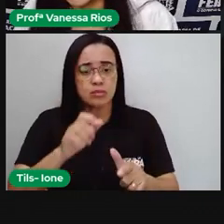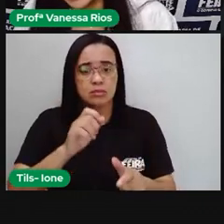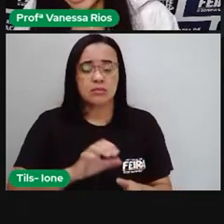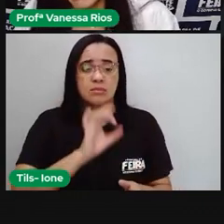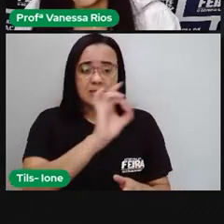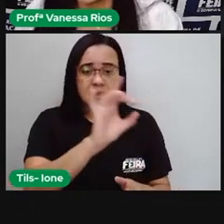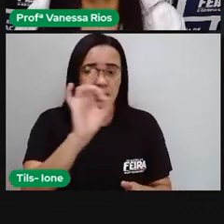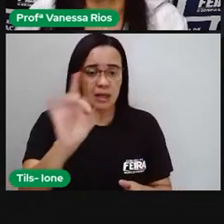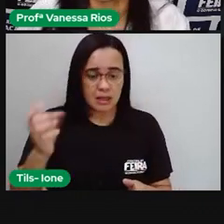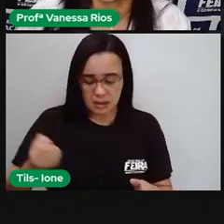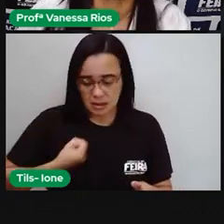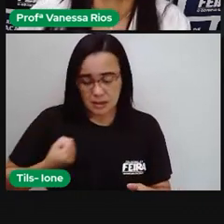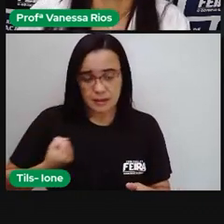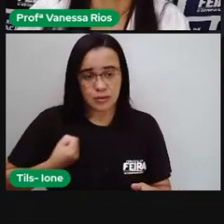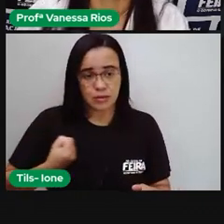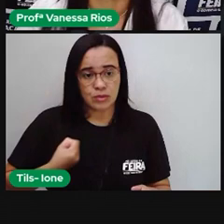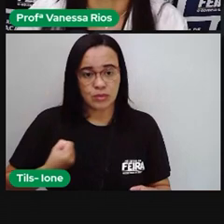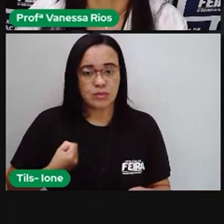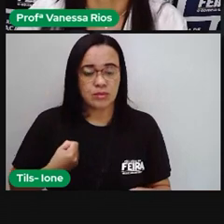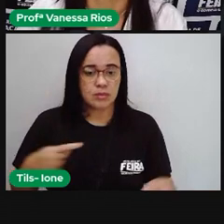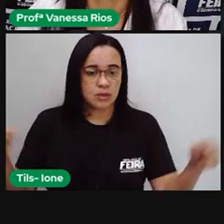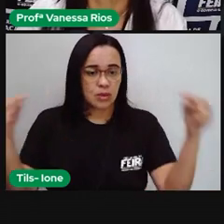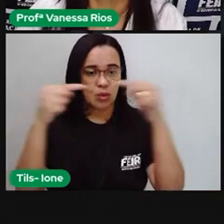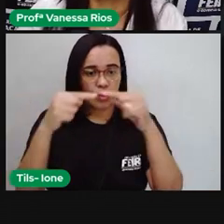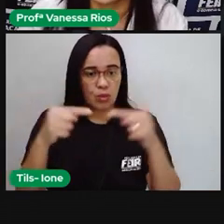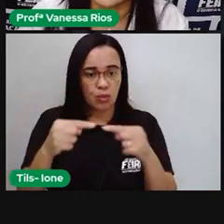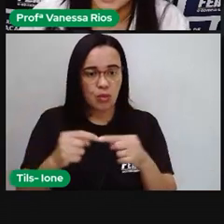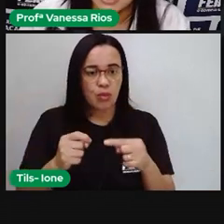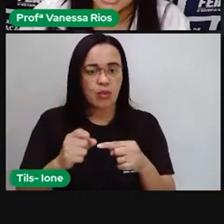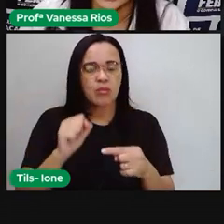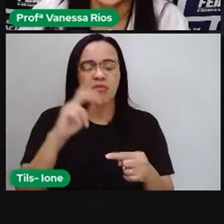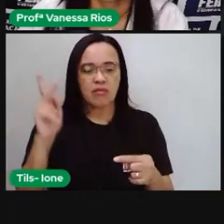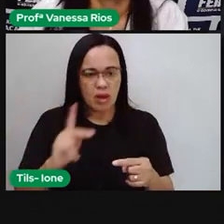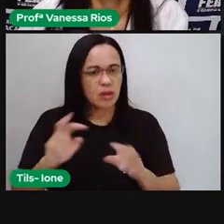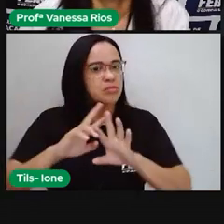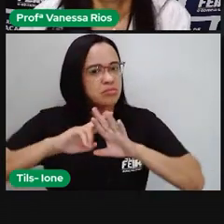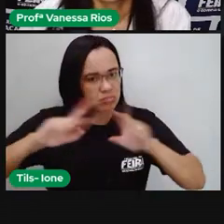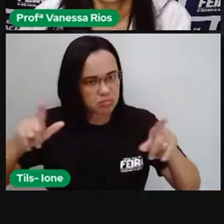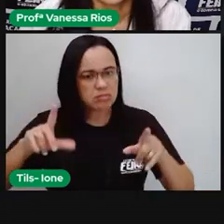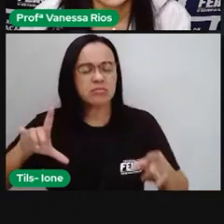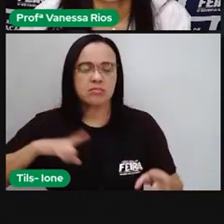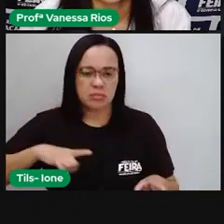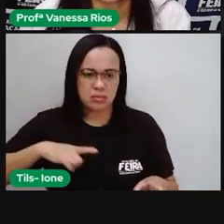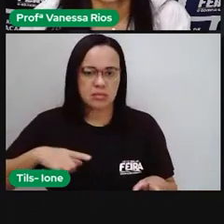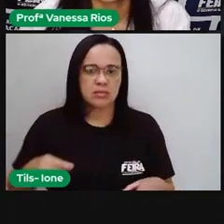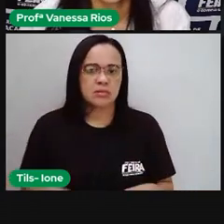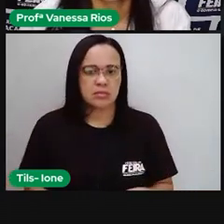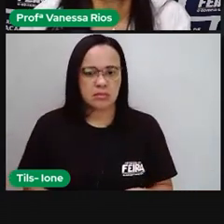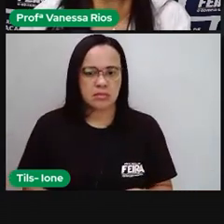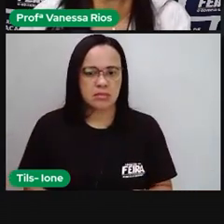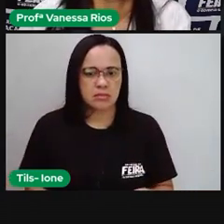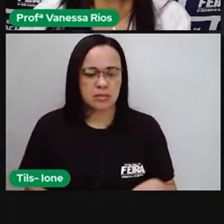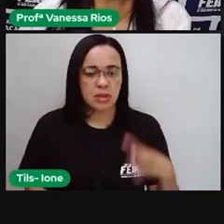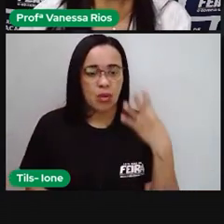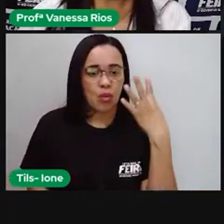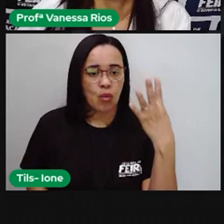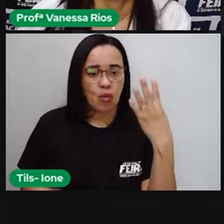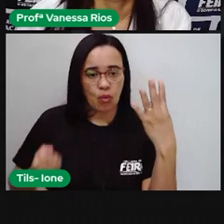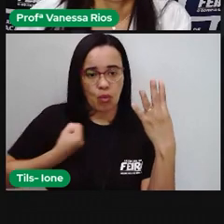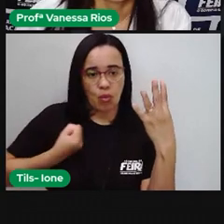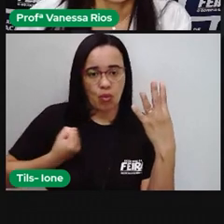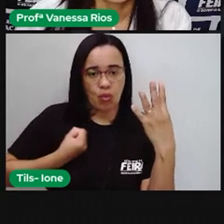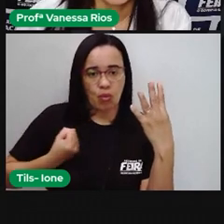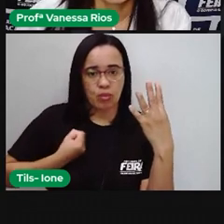número está faz com que ele represente aí um valor diferente. O quatro aqui está posicionado,